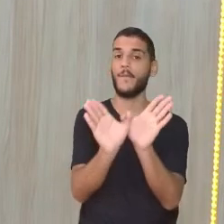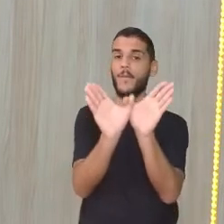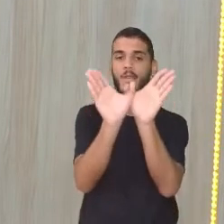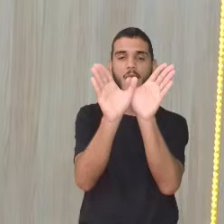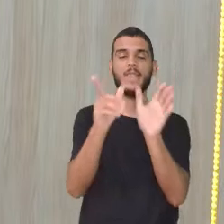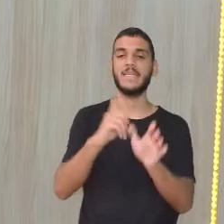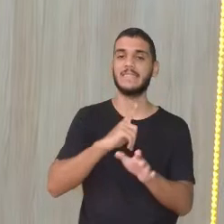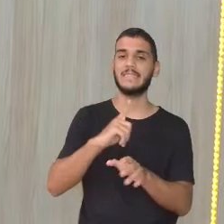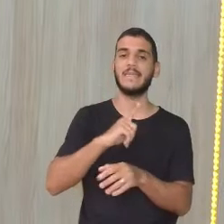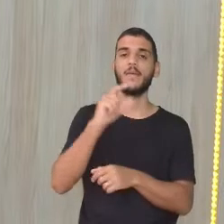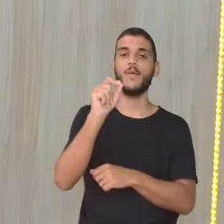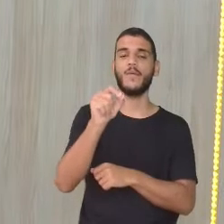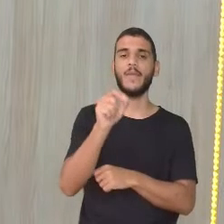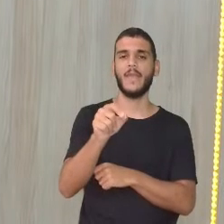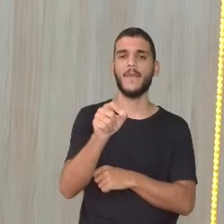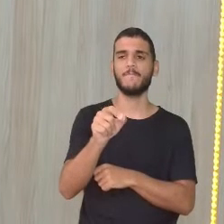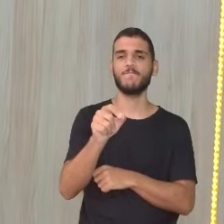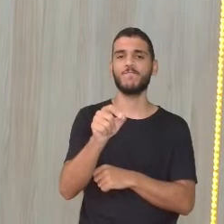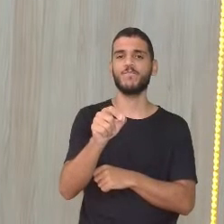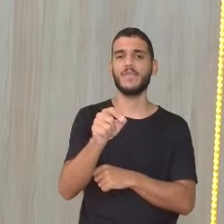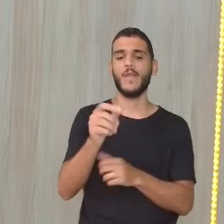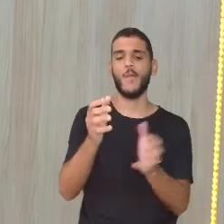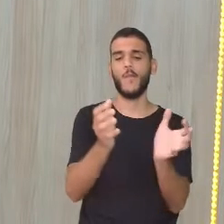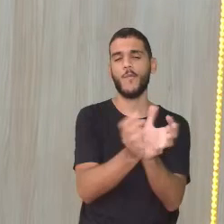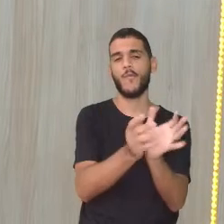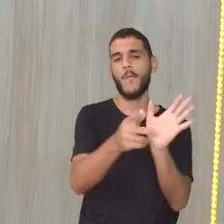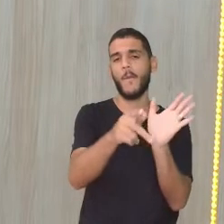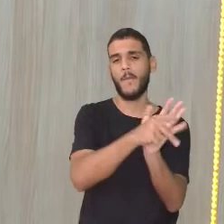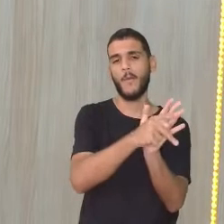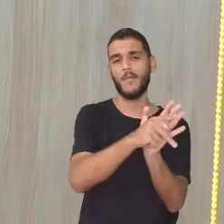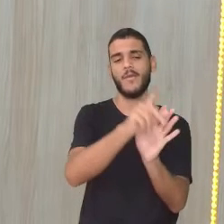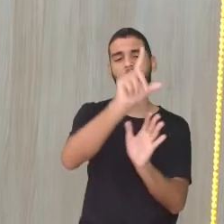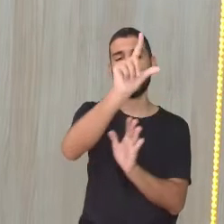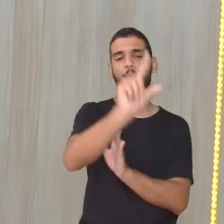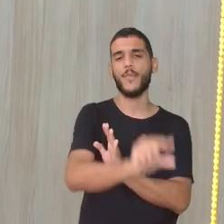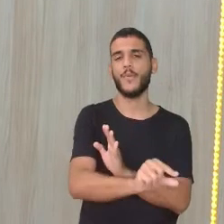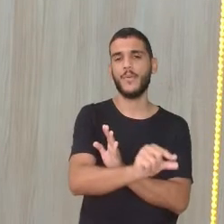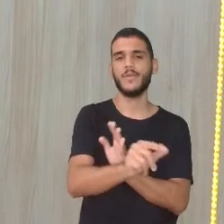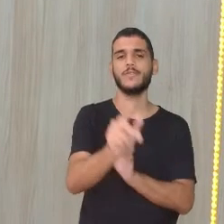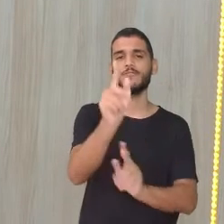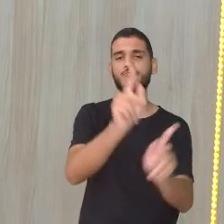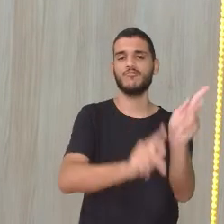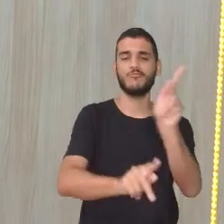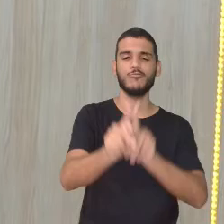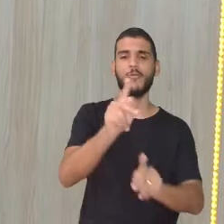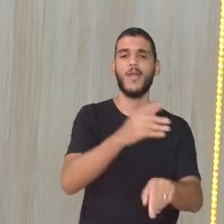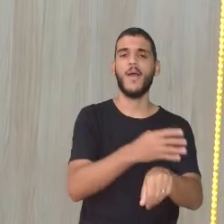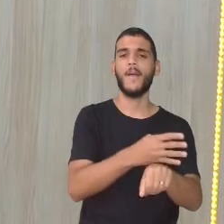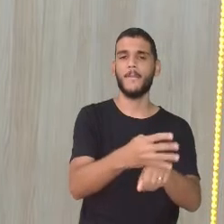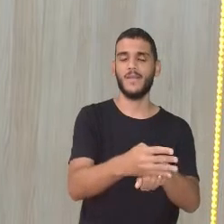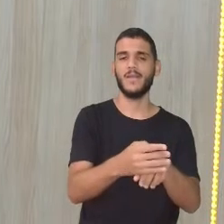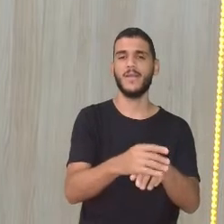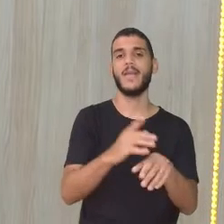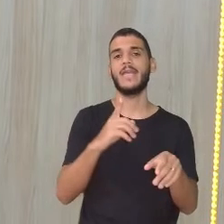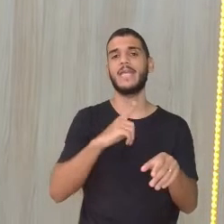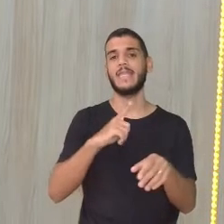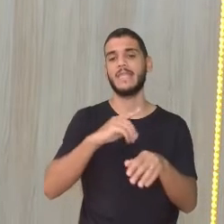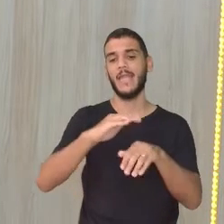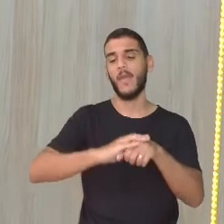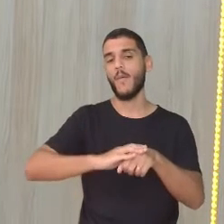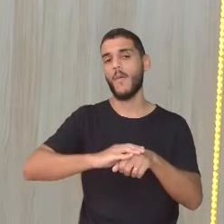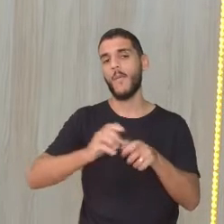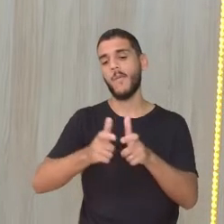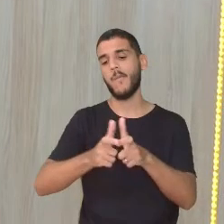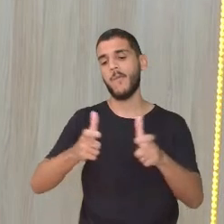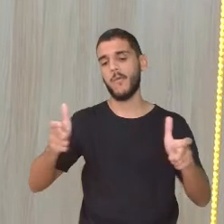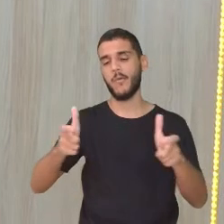começaram a ser caçadas. Então, diminuiu-se a população das branquinhas e aumentou-se a população